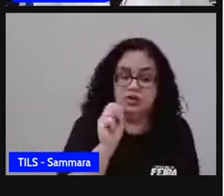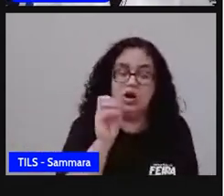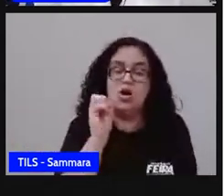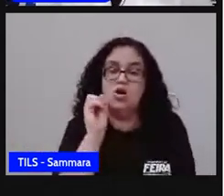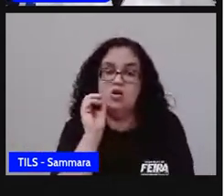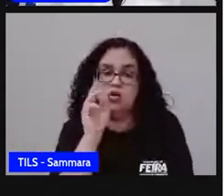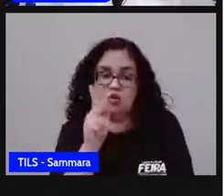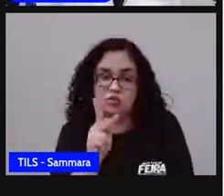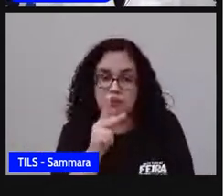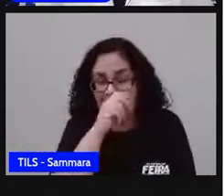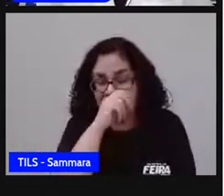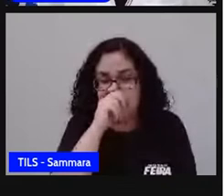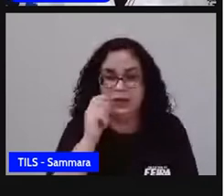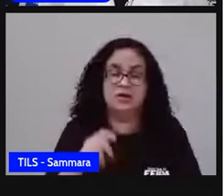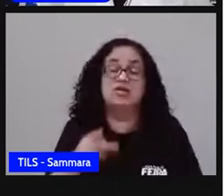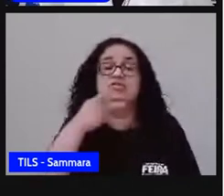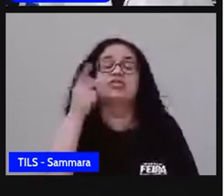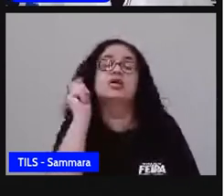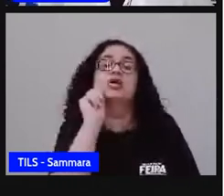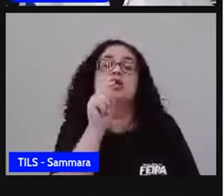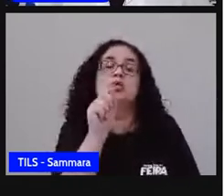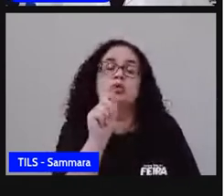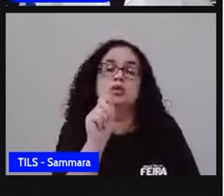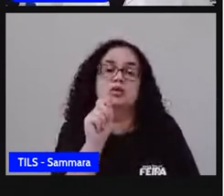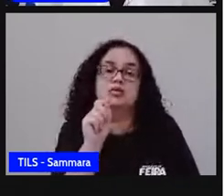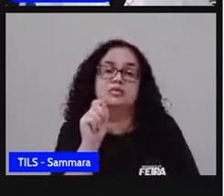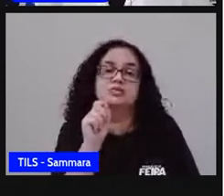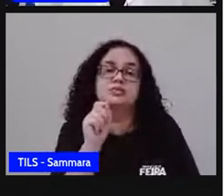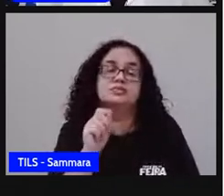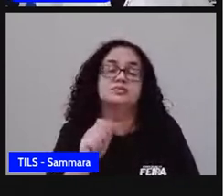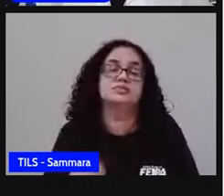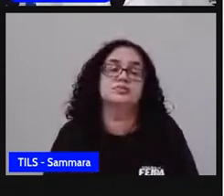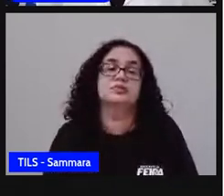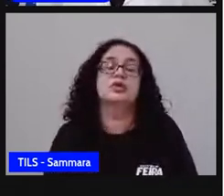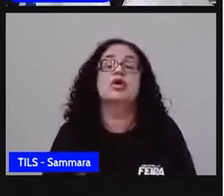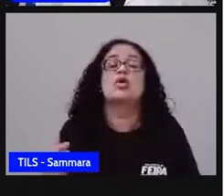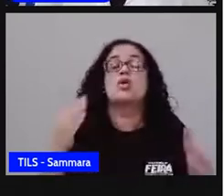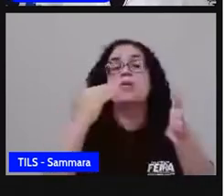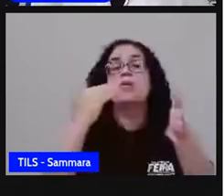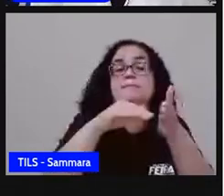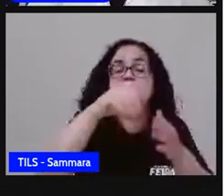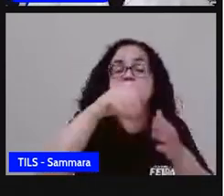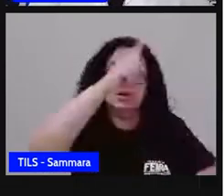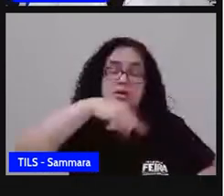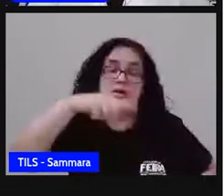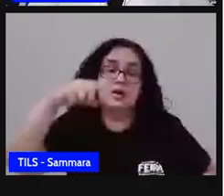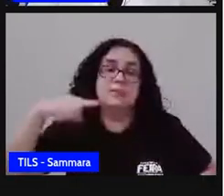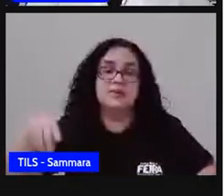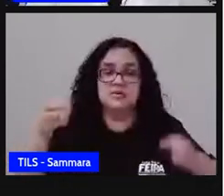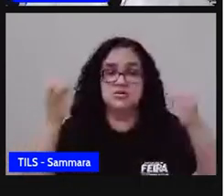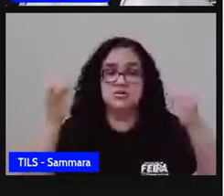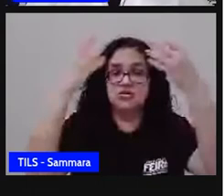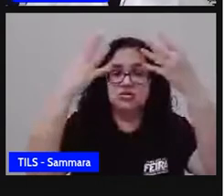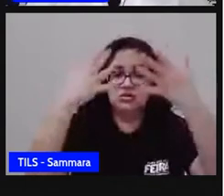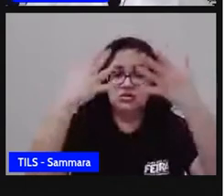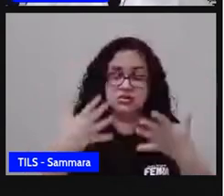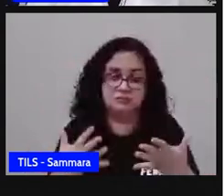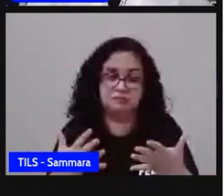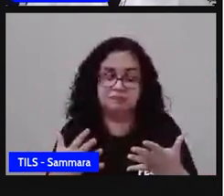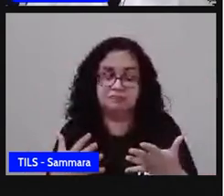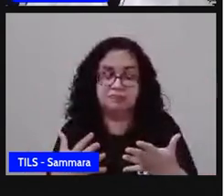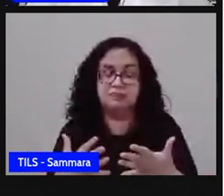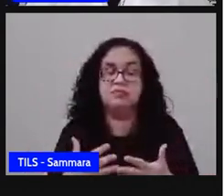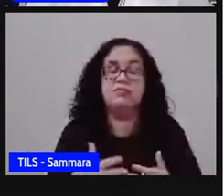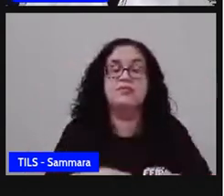tá bom? E isso diz o que para nós? O é que isso nos diz? Qual é a mensagem que o gráfico traz? Ó, o gráfico está